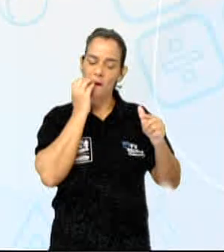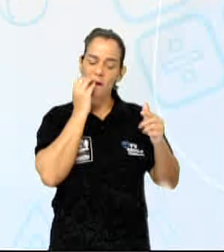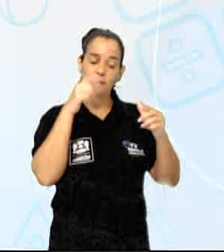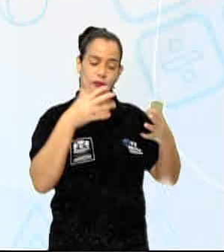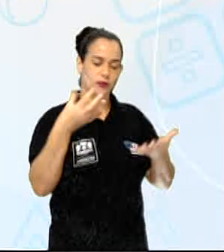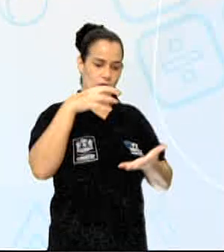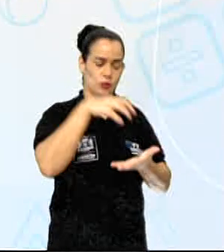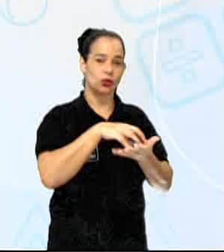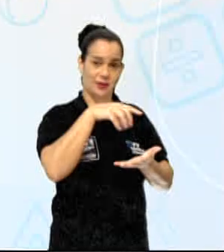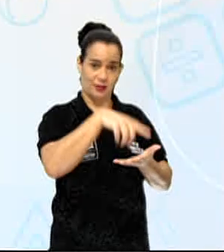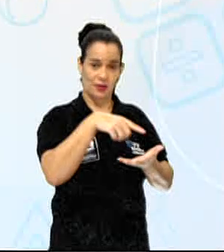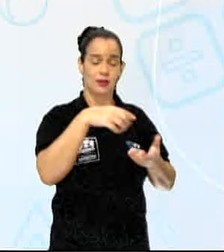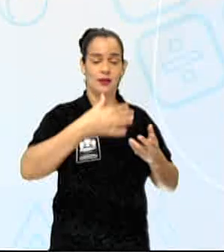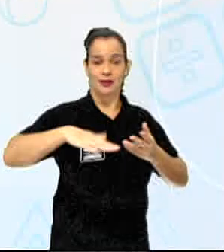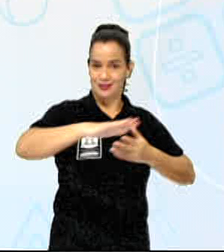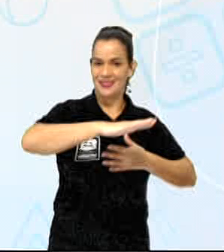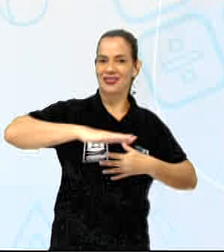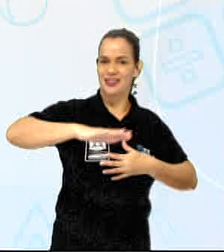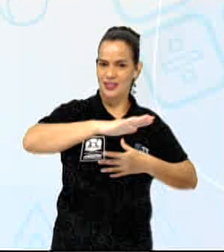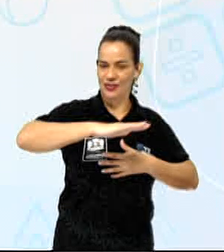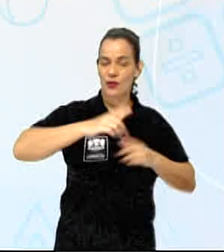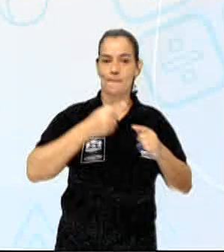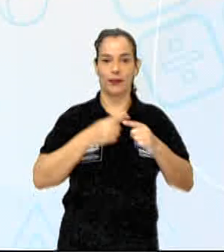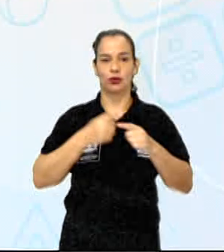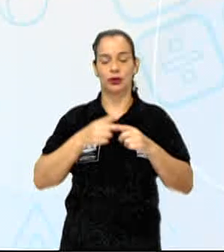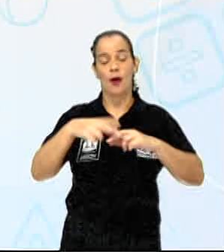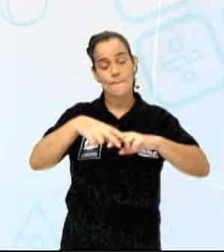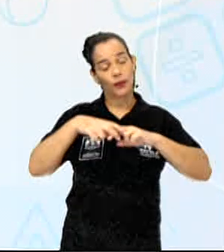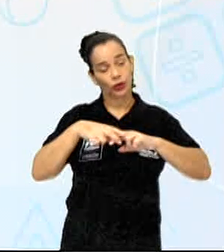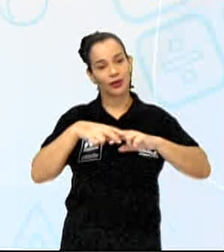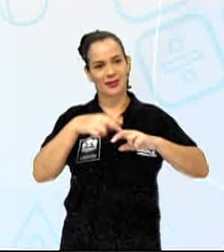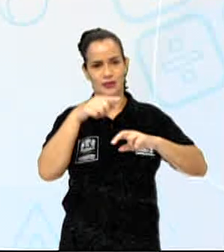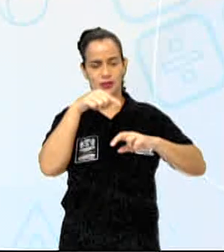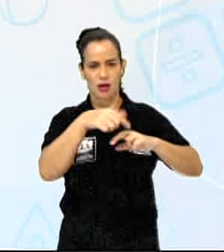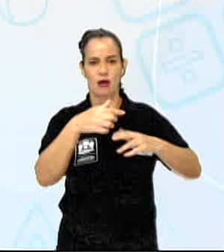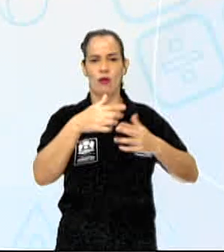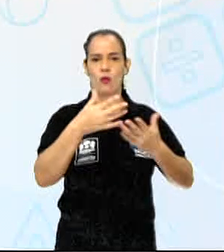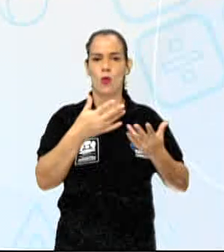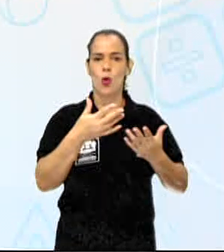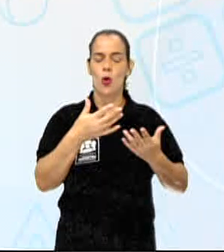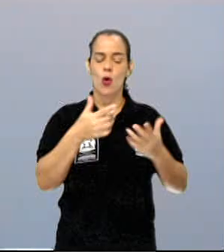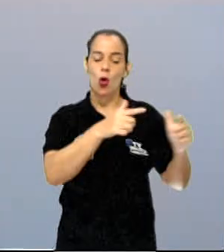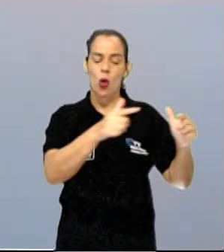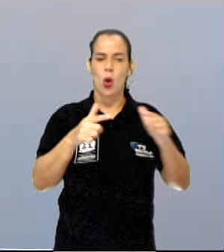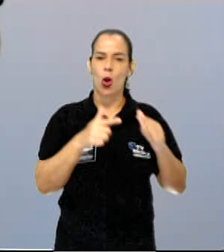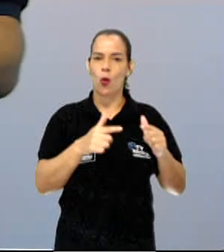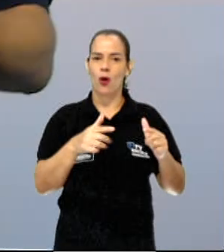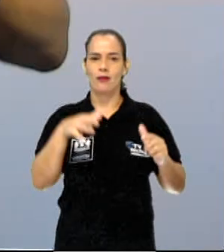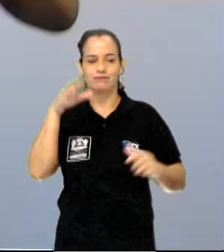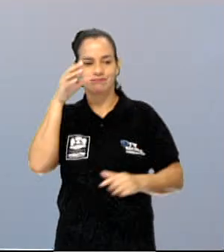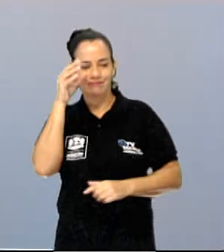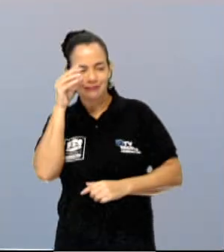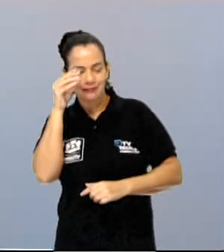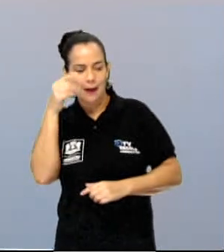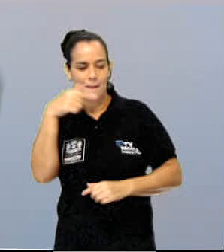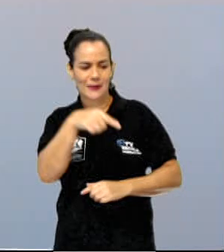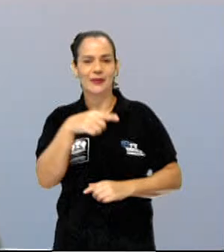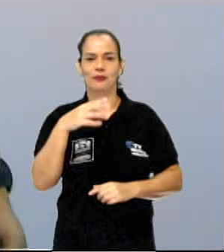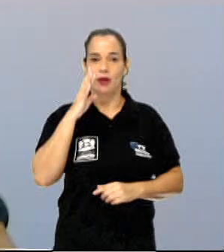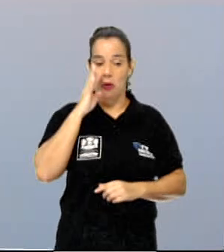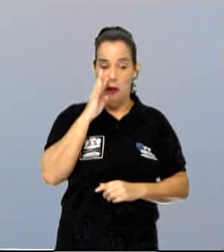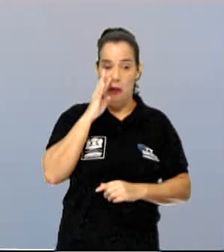ali naquela região do Pantanal. Por isso que é um dos lugares mais apreciados do nosso Brasil para a prática de uma coisa chamada